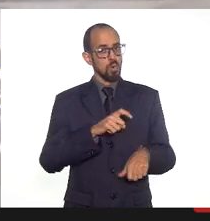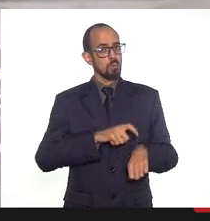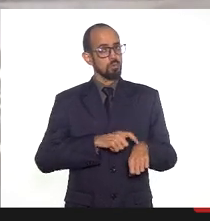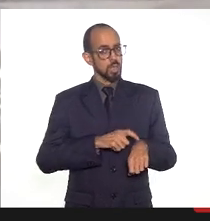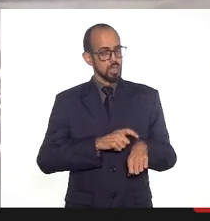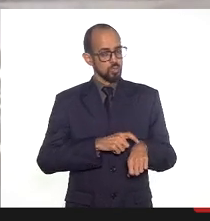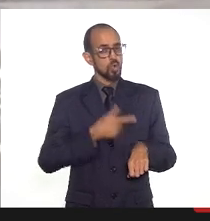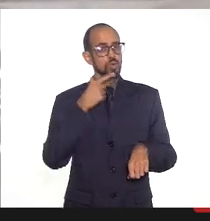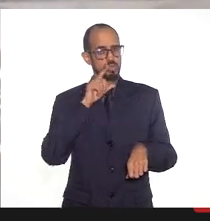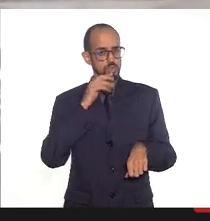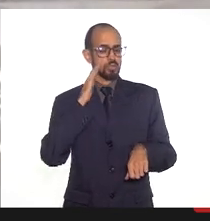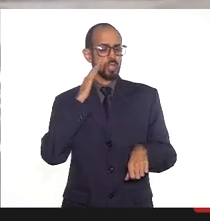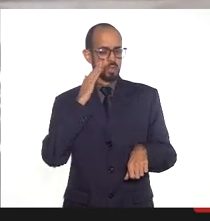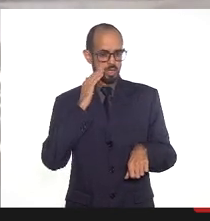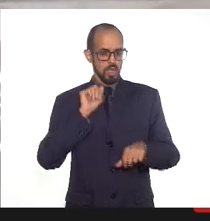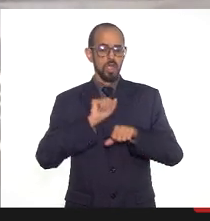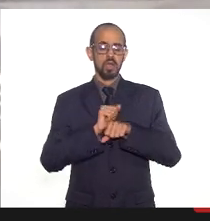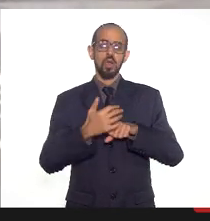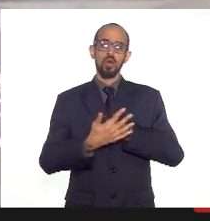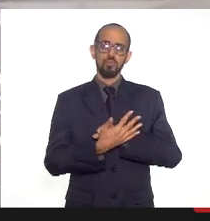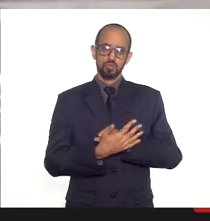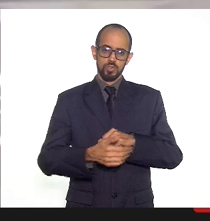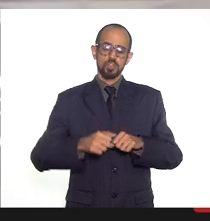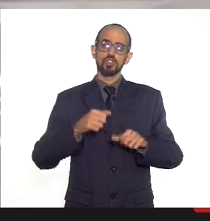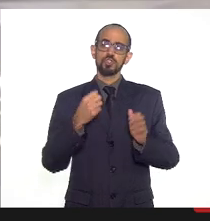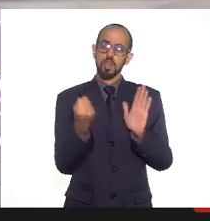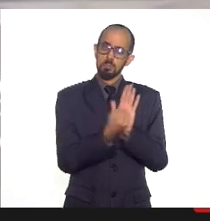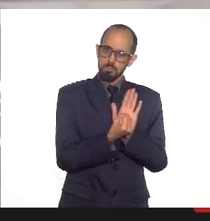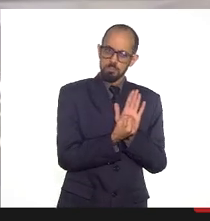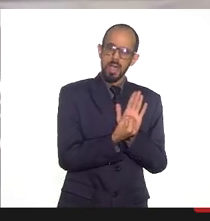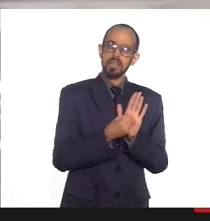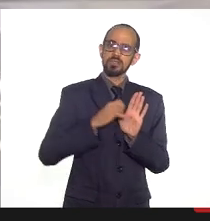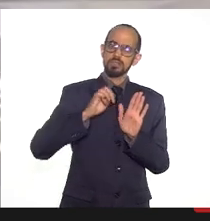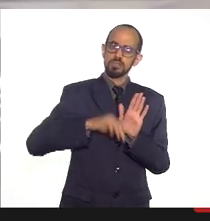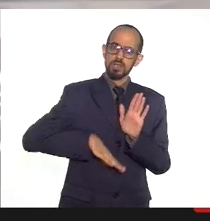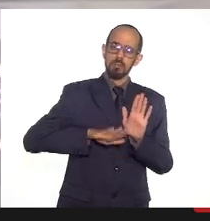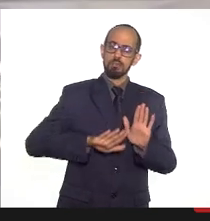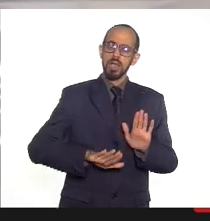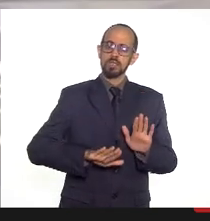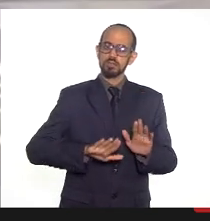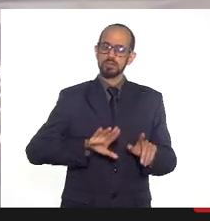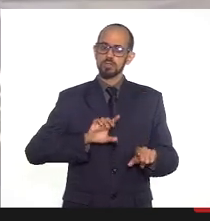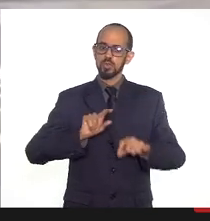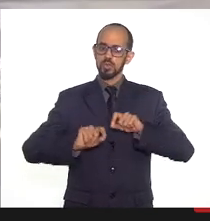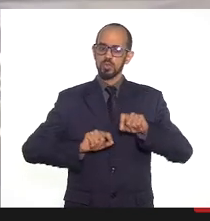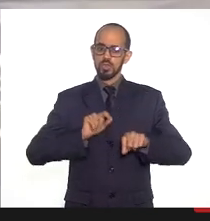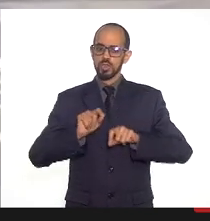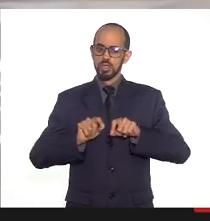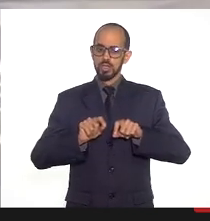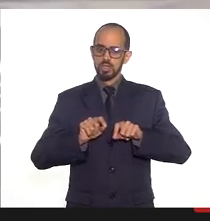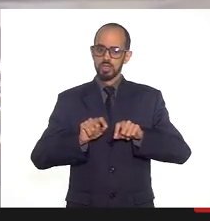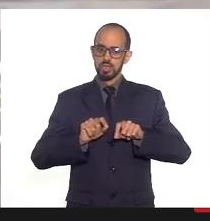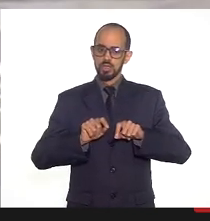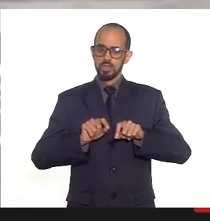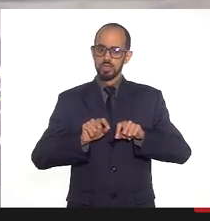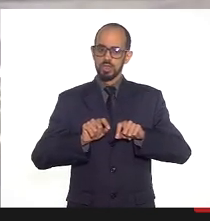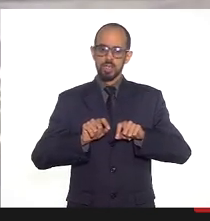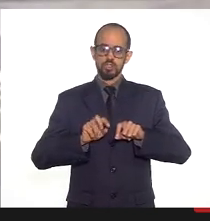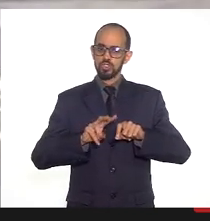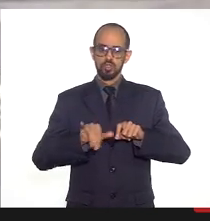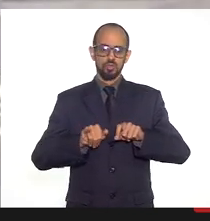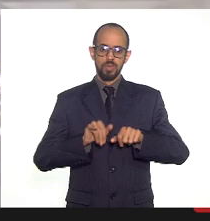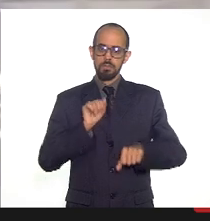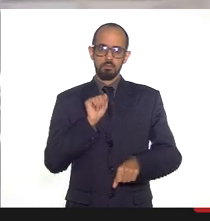a questão da Covid possa ter impactado, mas nós não vamos sair da Covid tão